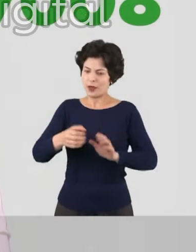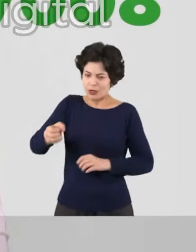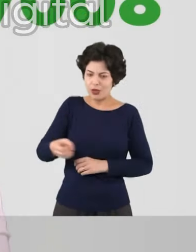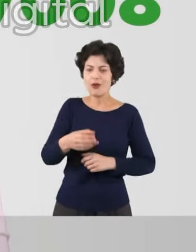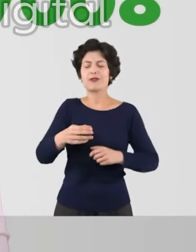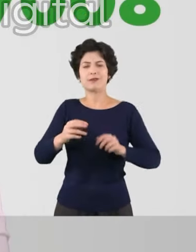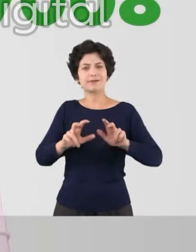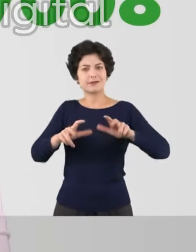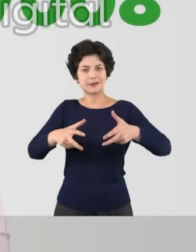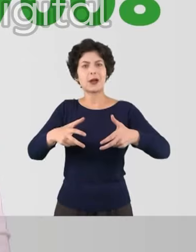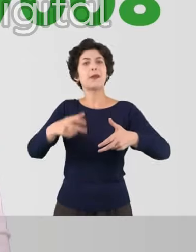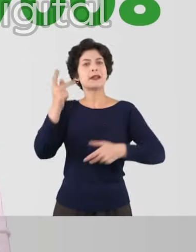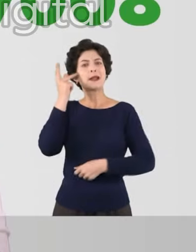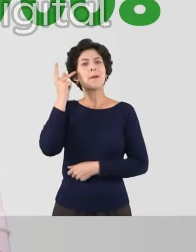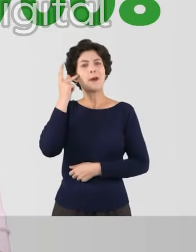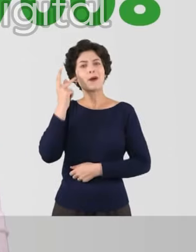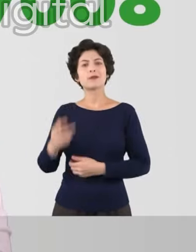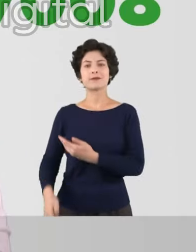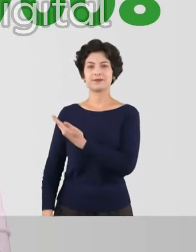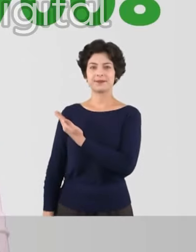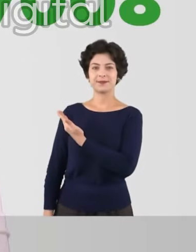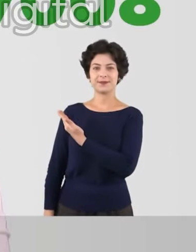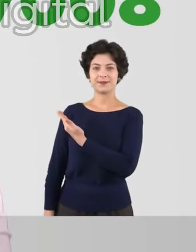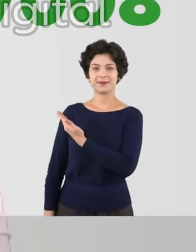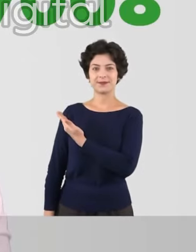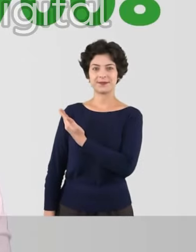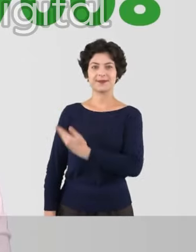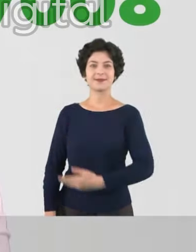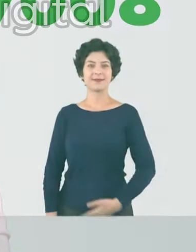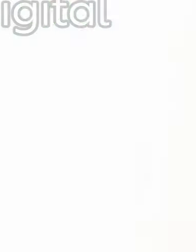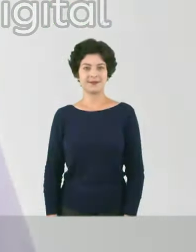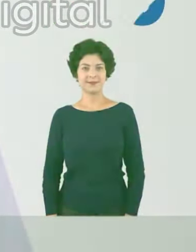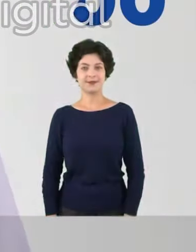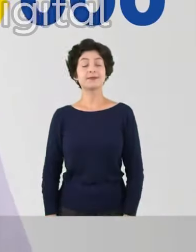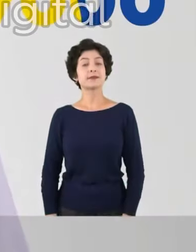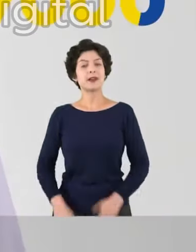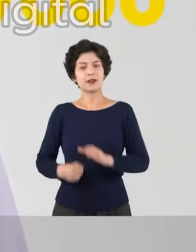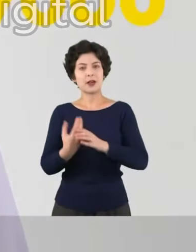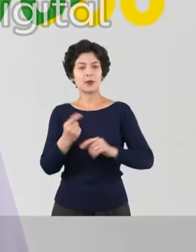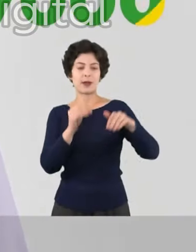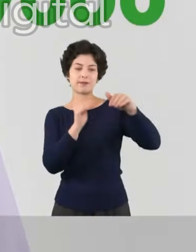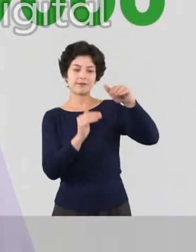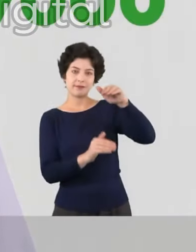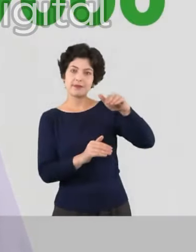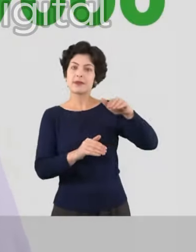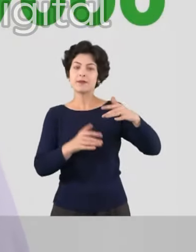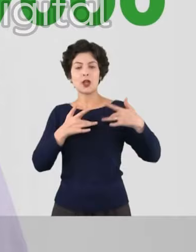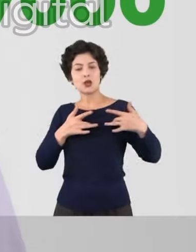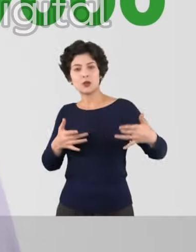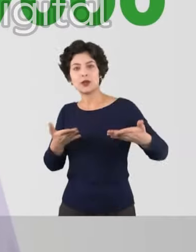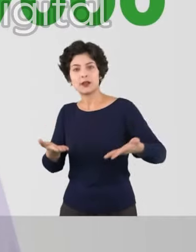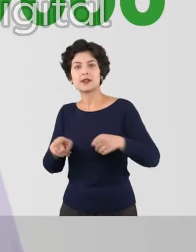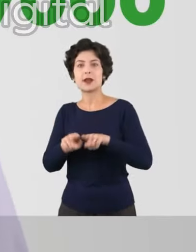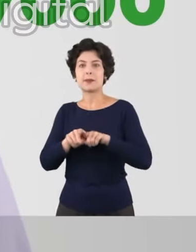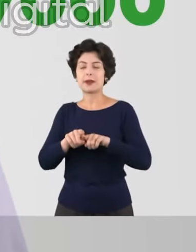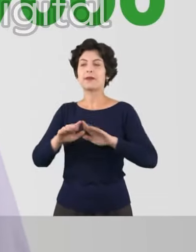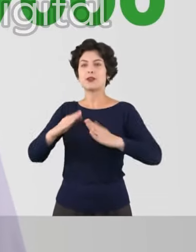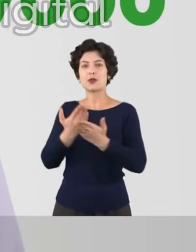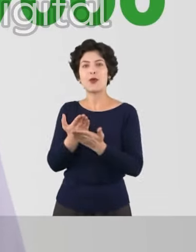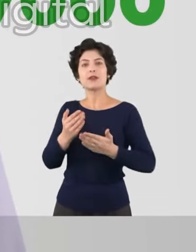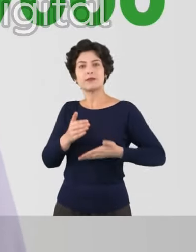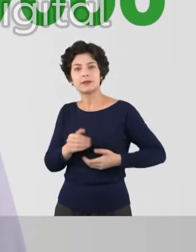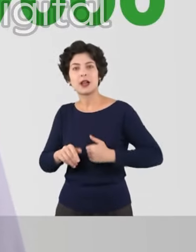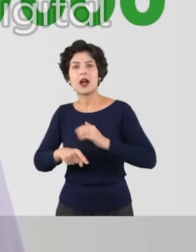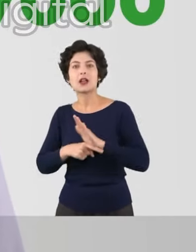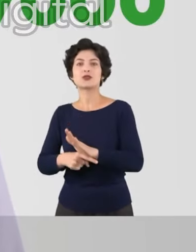renovação na Câmara Municipal de São Paulo. Paulinho chama 77008. Implanteio Armazém Solidariedade e a Rede Cozinha Escola. Vote